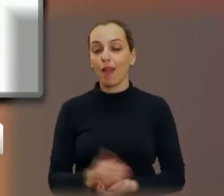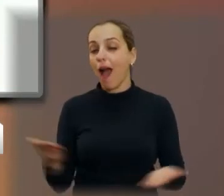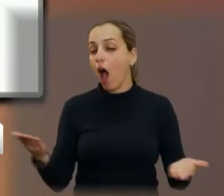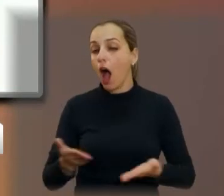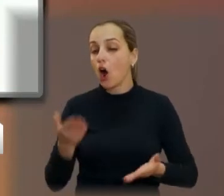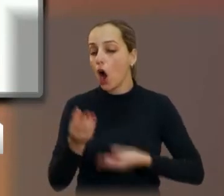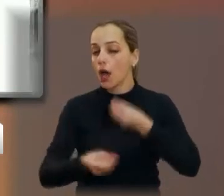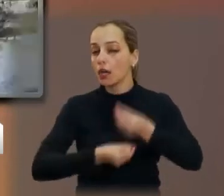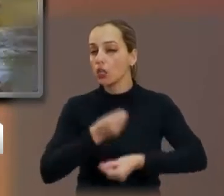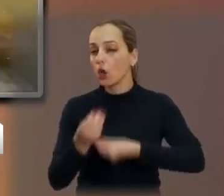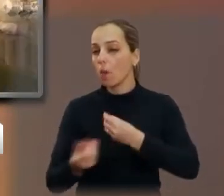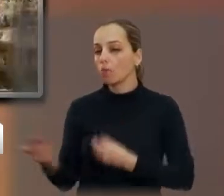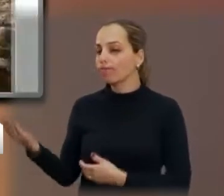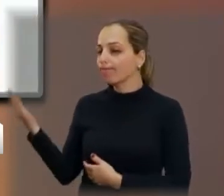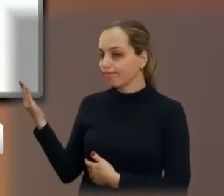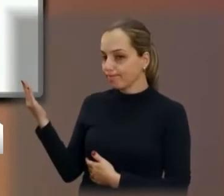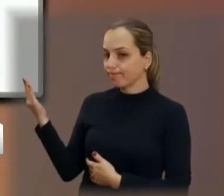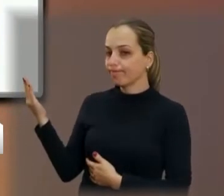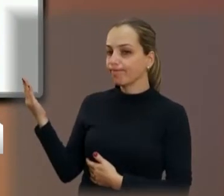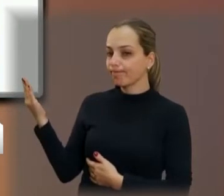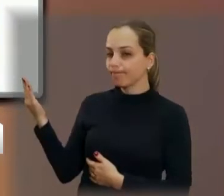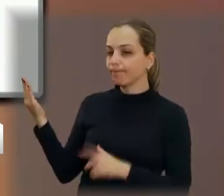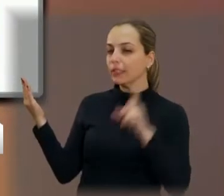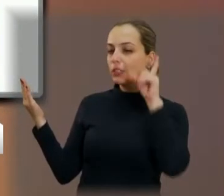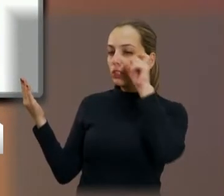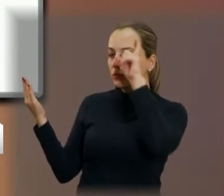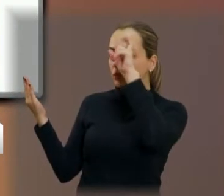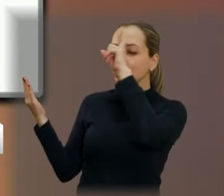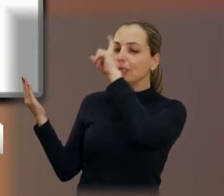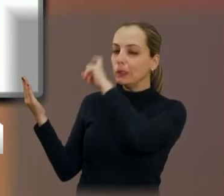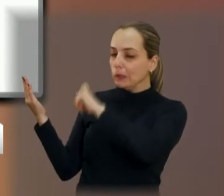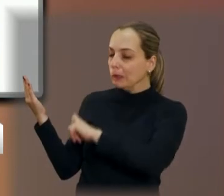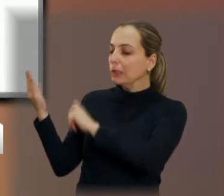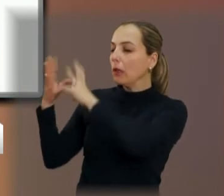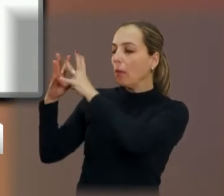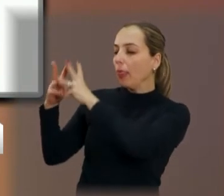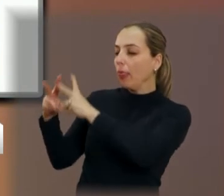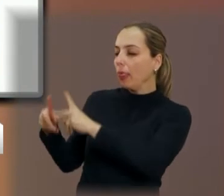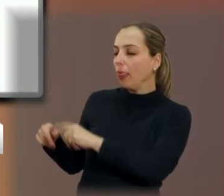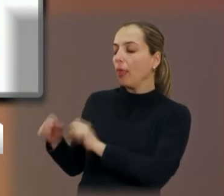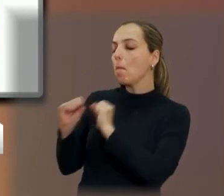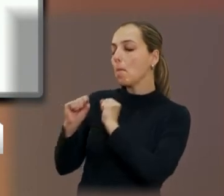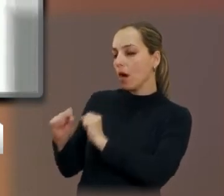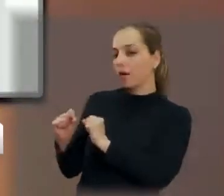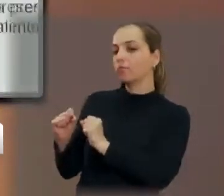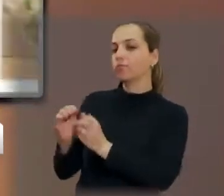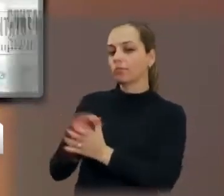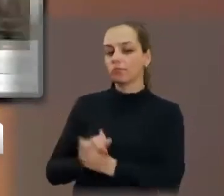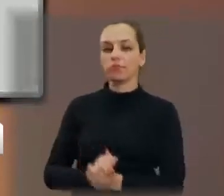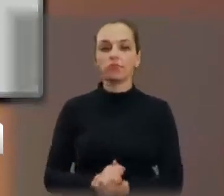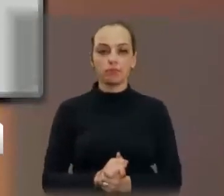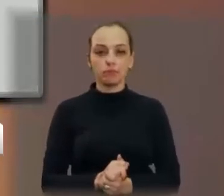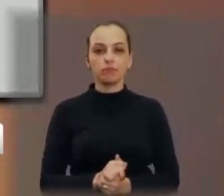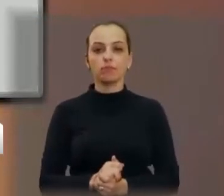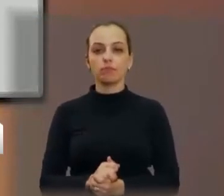e o grau de dificuldade que tem disso desabar a qualquer momento. Então, pode passar, por favor, a próxima também.